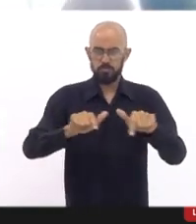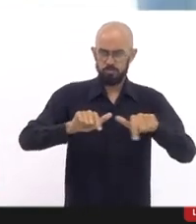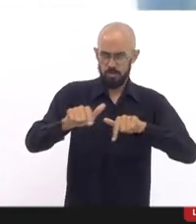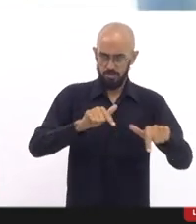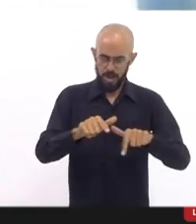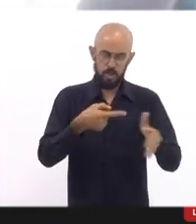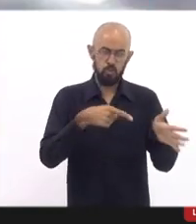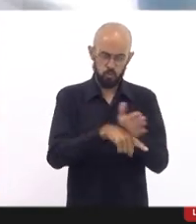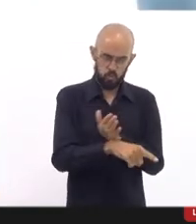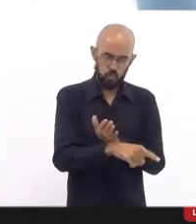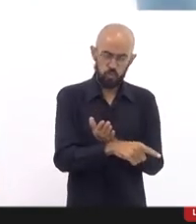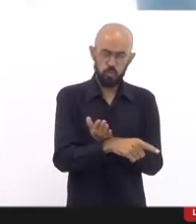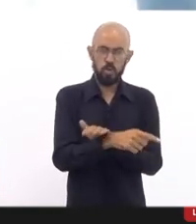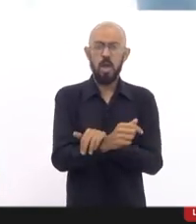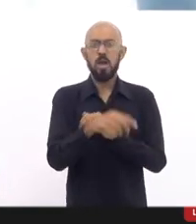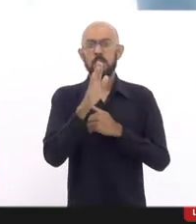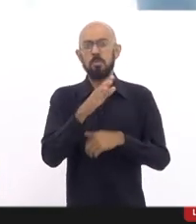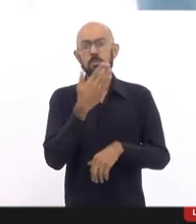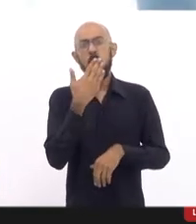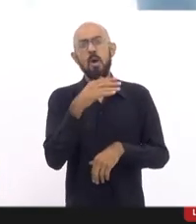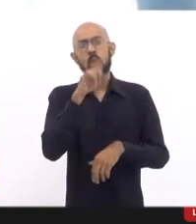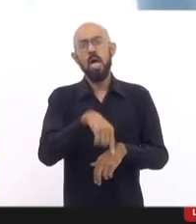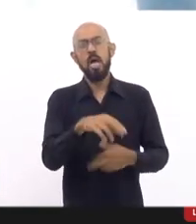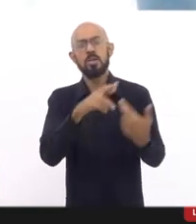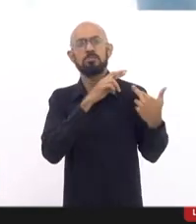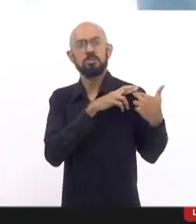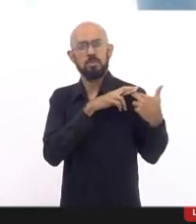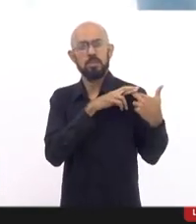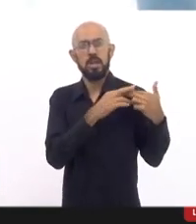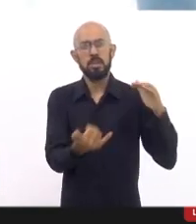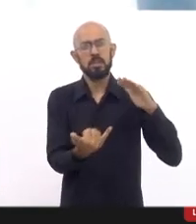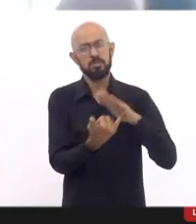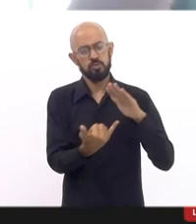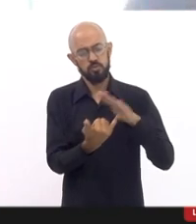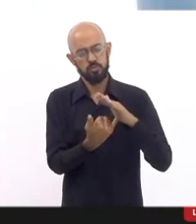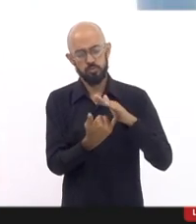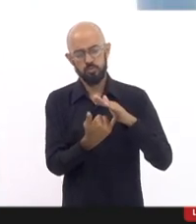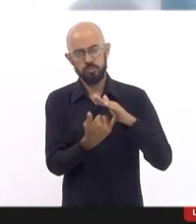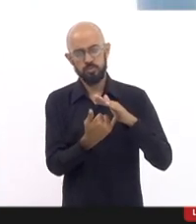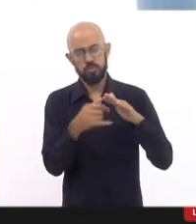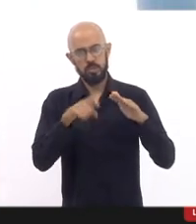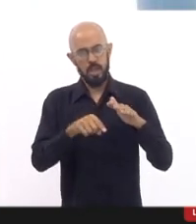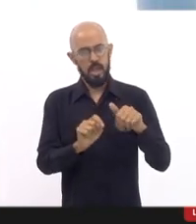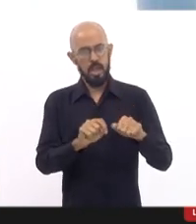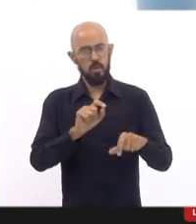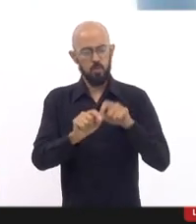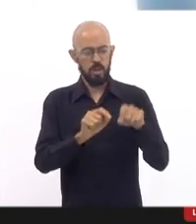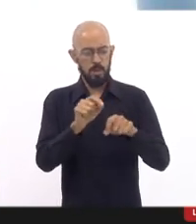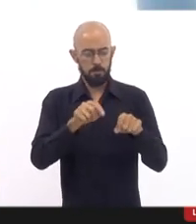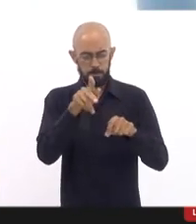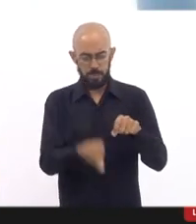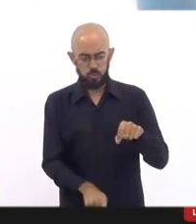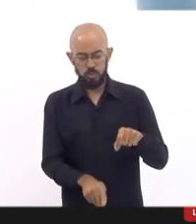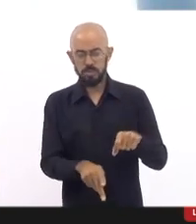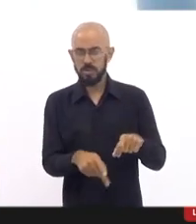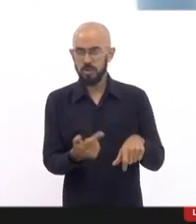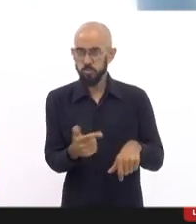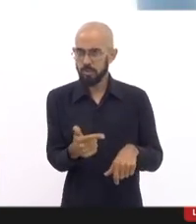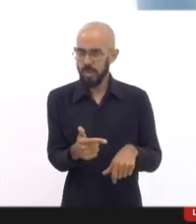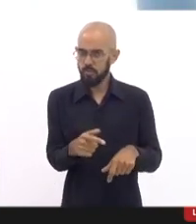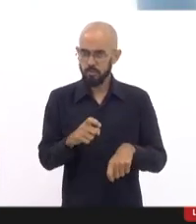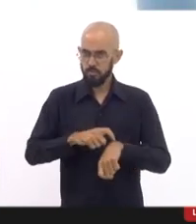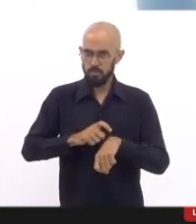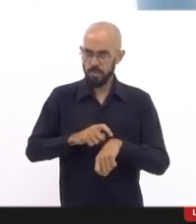a minha pergunta é, qual é a responsabilidade das instituições, já que são agentes seus, armados, fora de serviço,